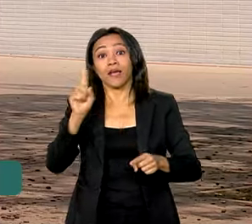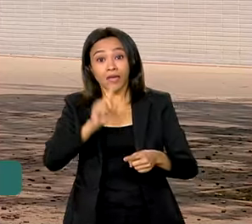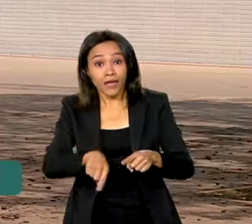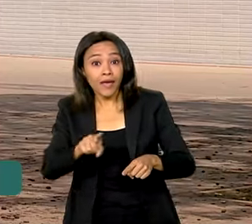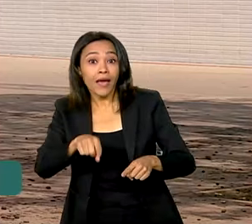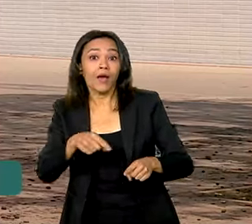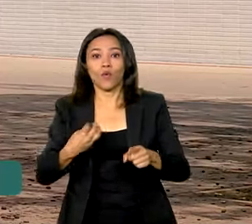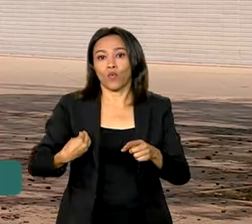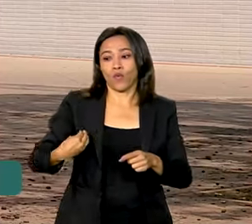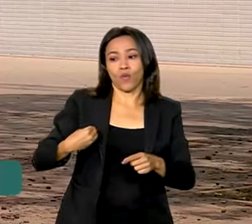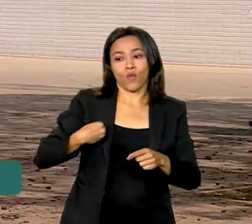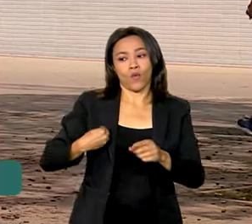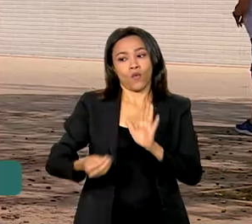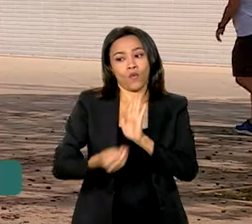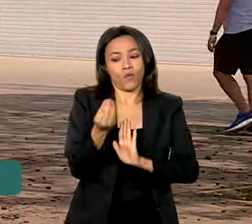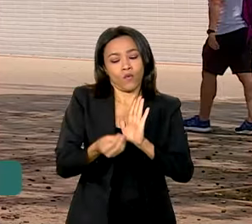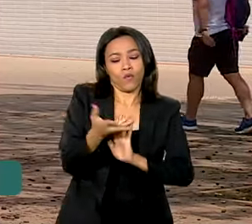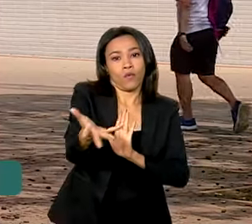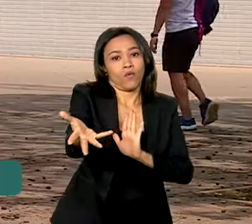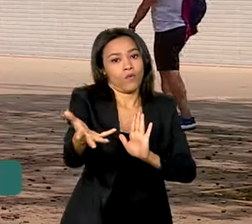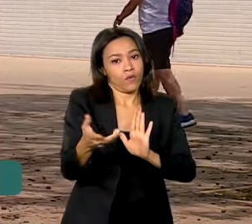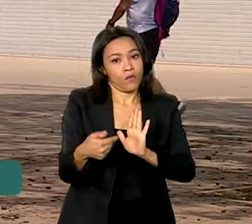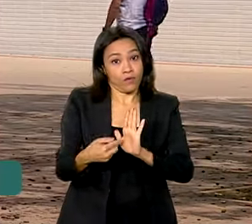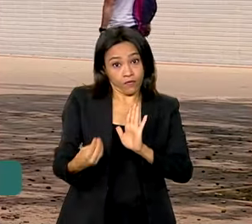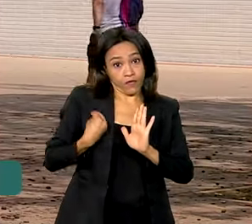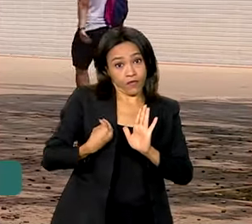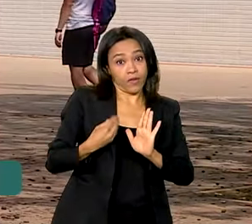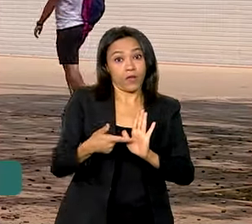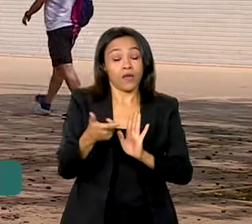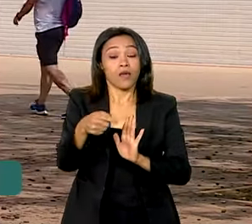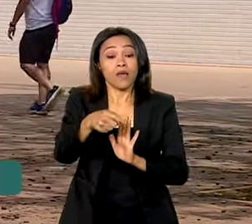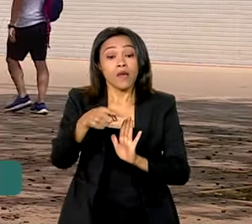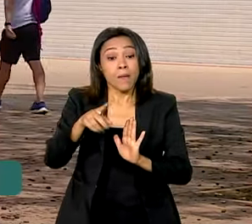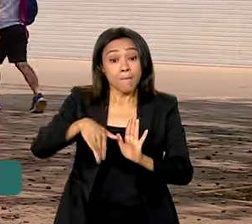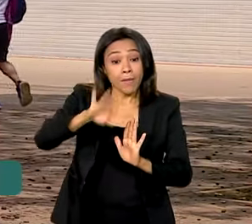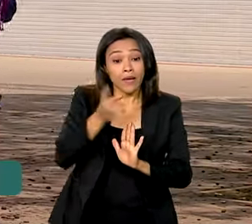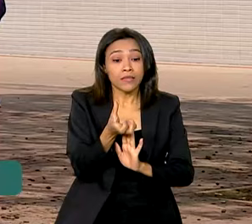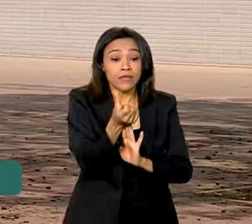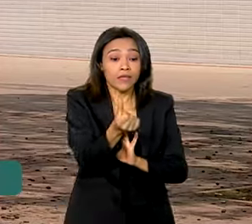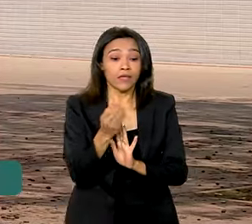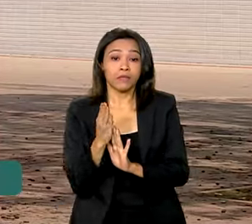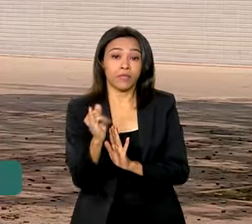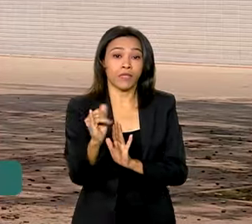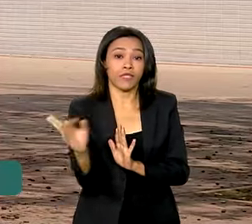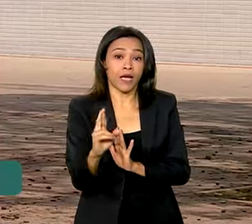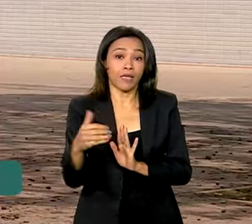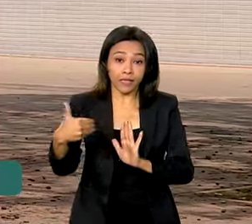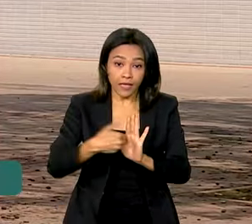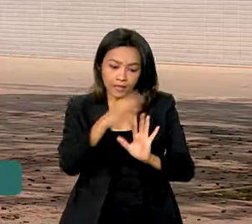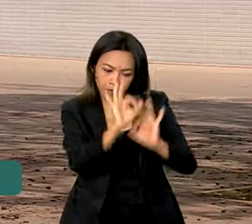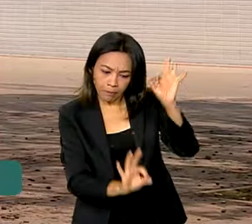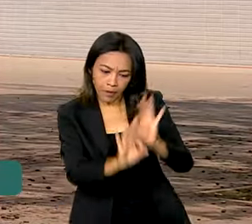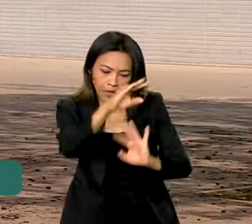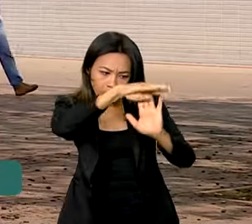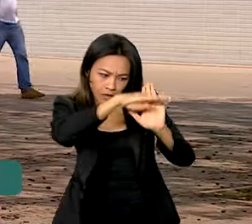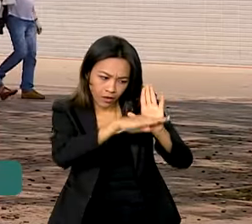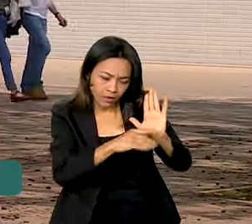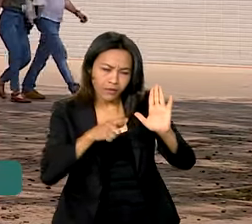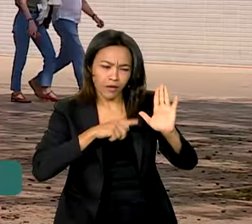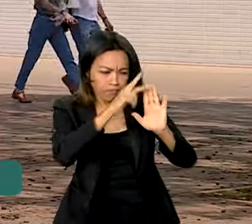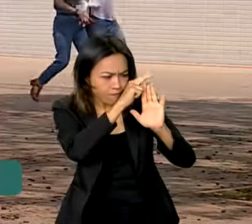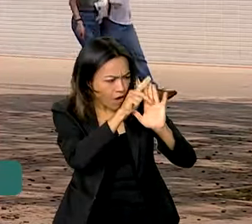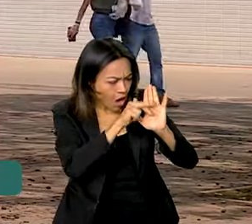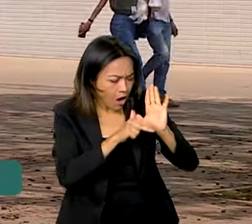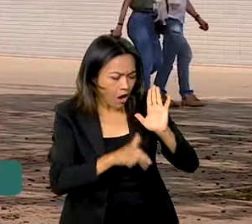Limite. Lançado no ano passado, com orçamento de mais de 6 bilhões de reais, o plano tem cerca de 100 ações